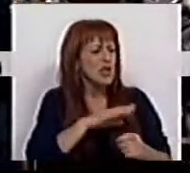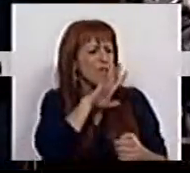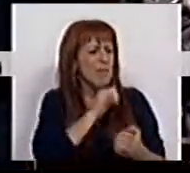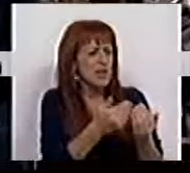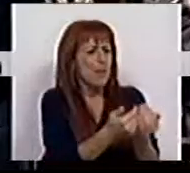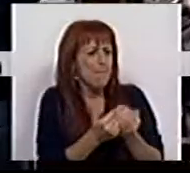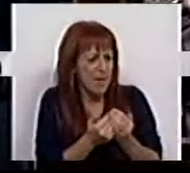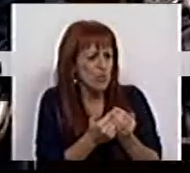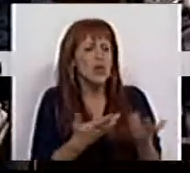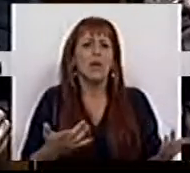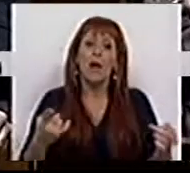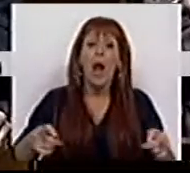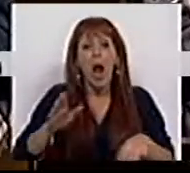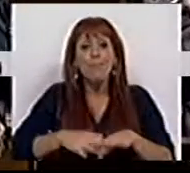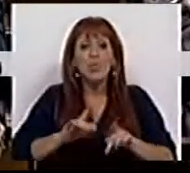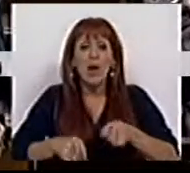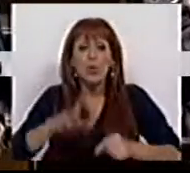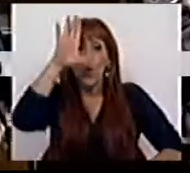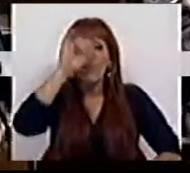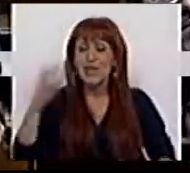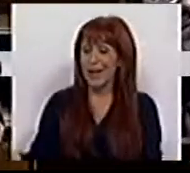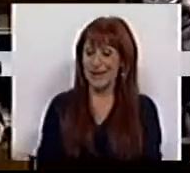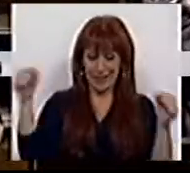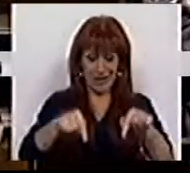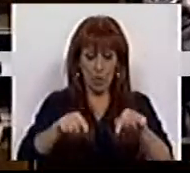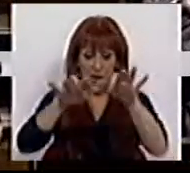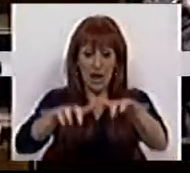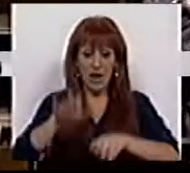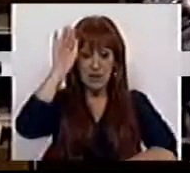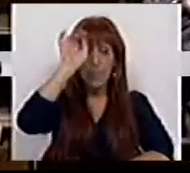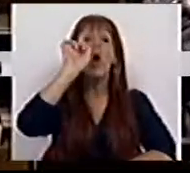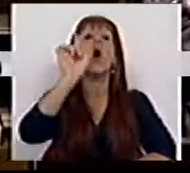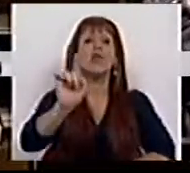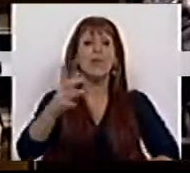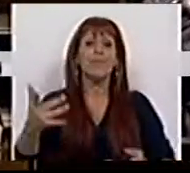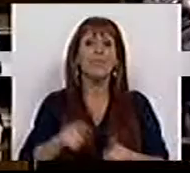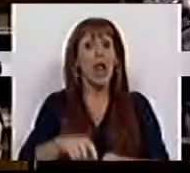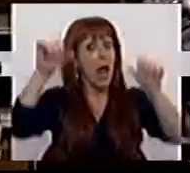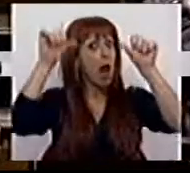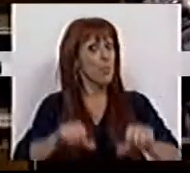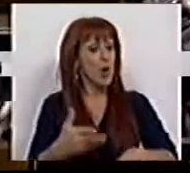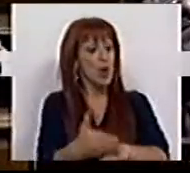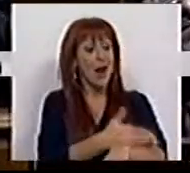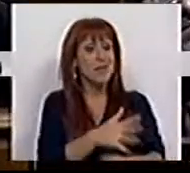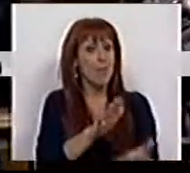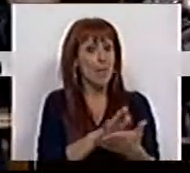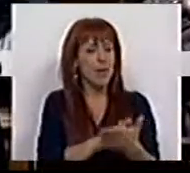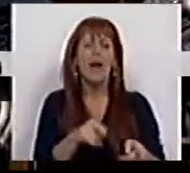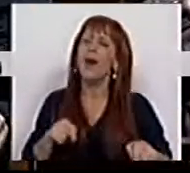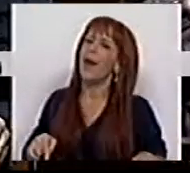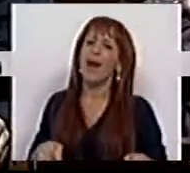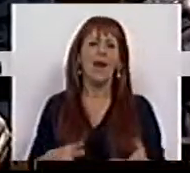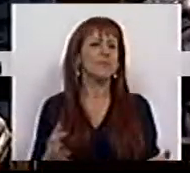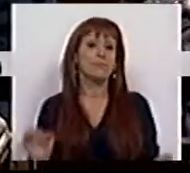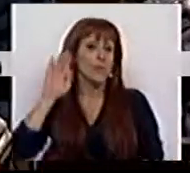famílias, então é porque aquilo que o Governo trouxe a esta Assembleia da República era pior do que estava em vigor. Essa